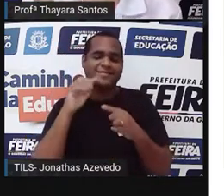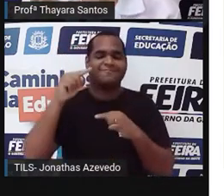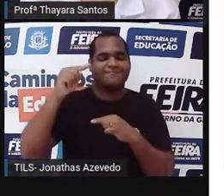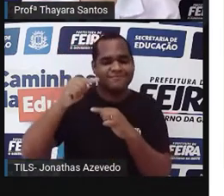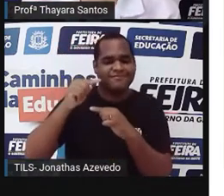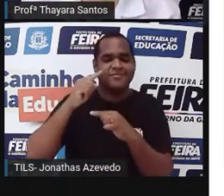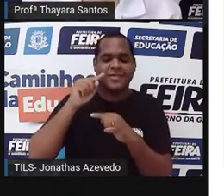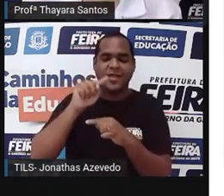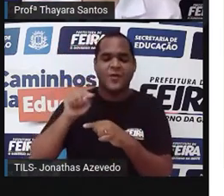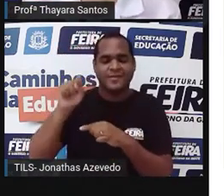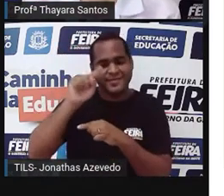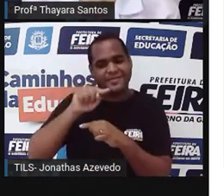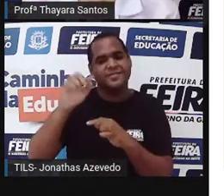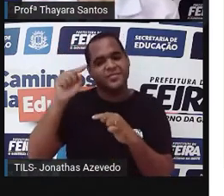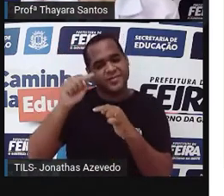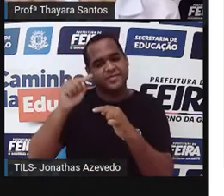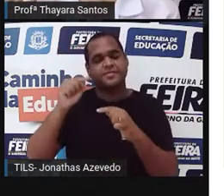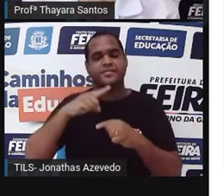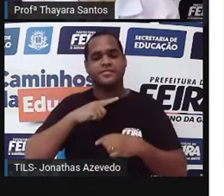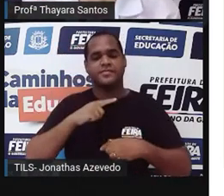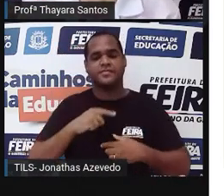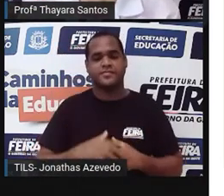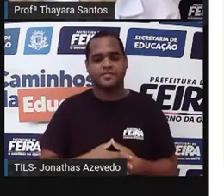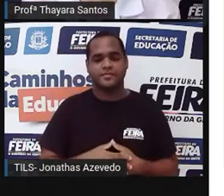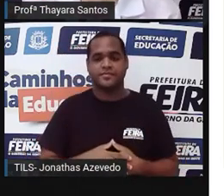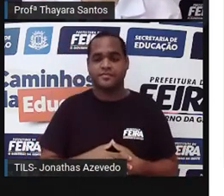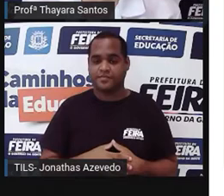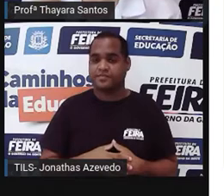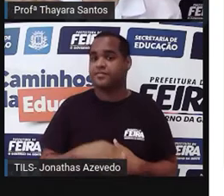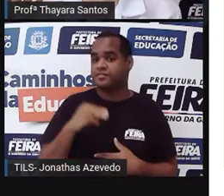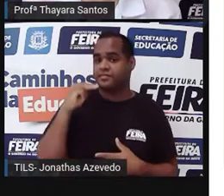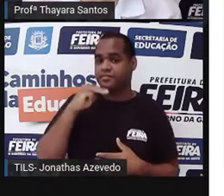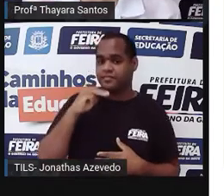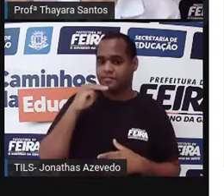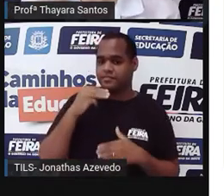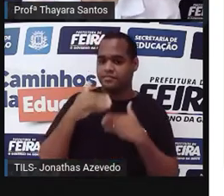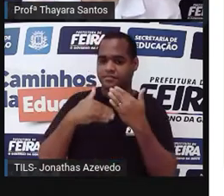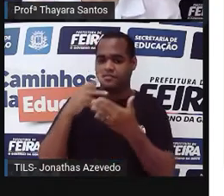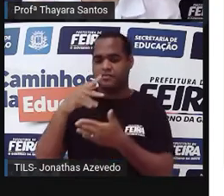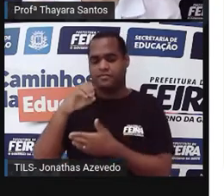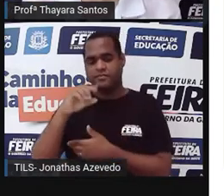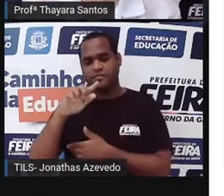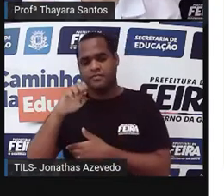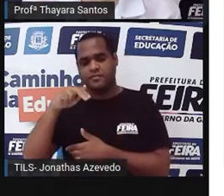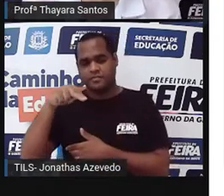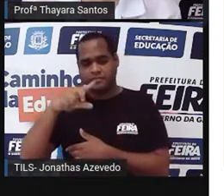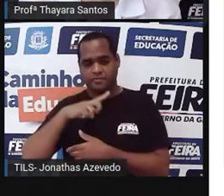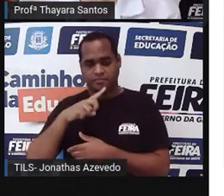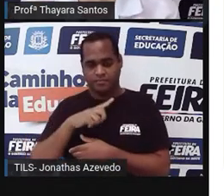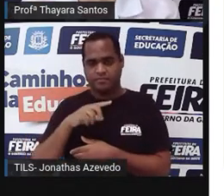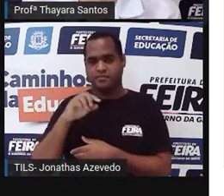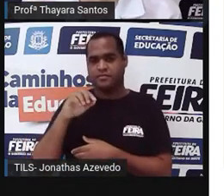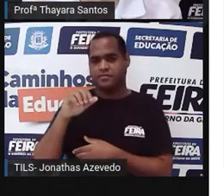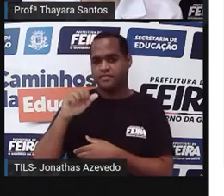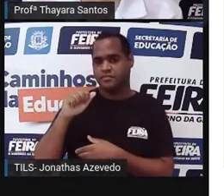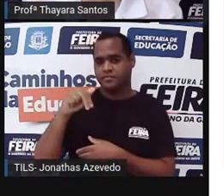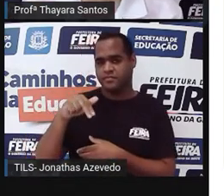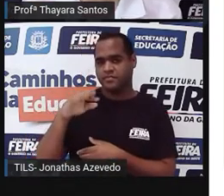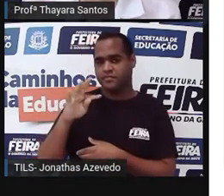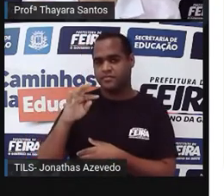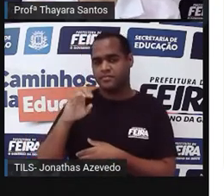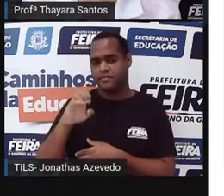ele é mais arredondado e mais curtinho. Então o estróbilo masculino produz o grão de pólen que vai estar cheio de anterozoide. O estróbilo